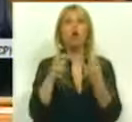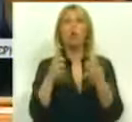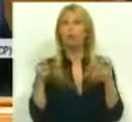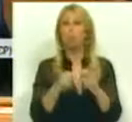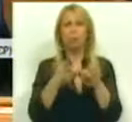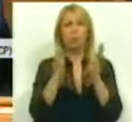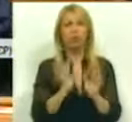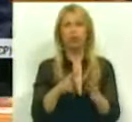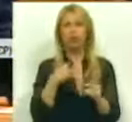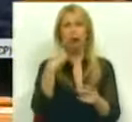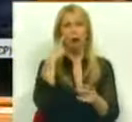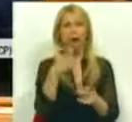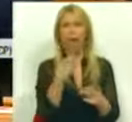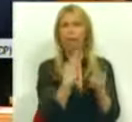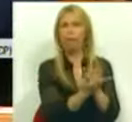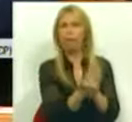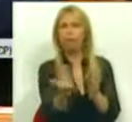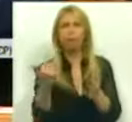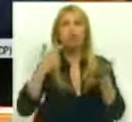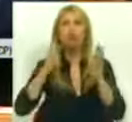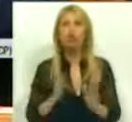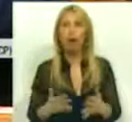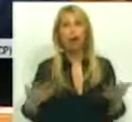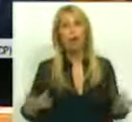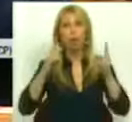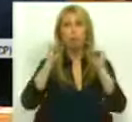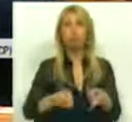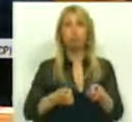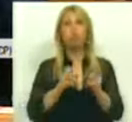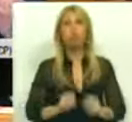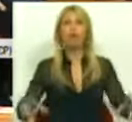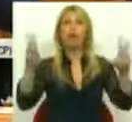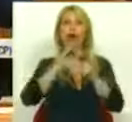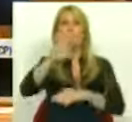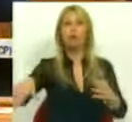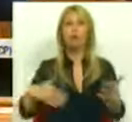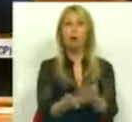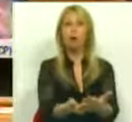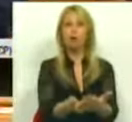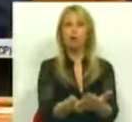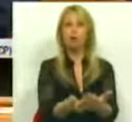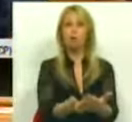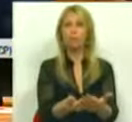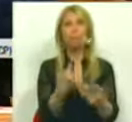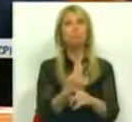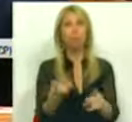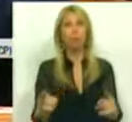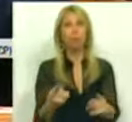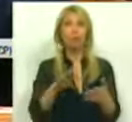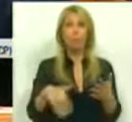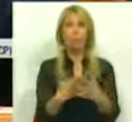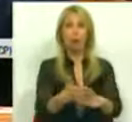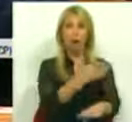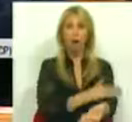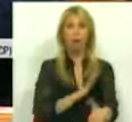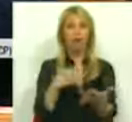estão identificados. Partamos para a discussão de novas propostas, uma vez que as anteriores não nos conduziram a